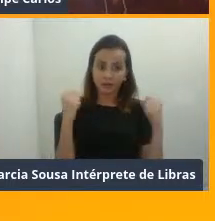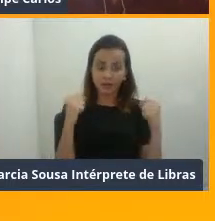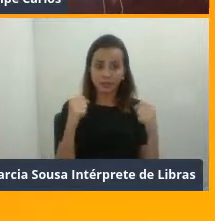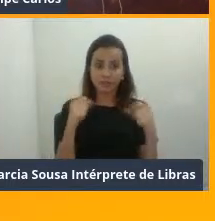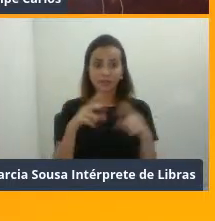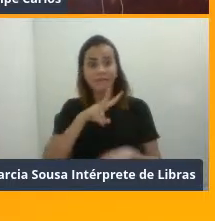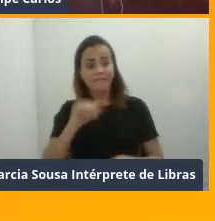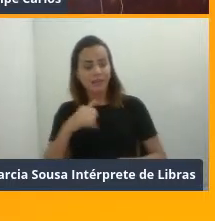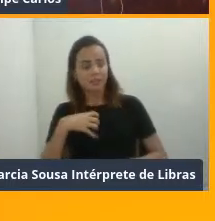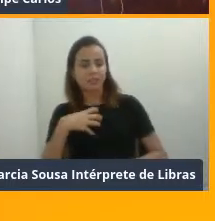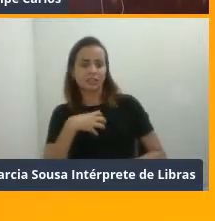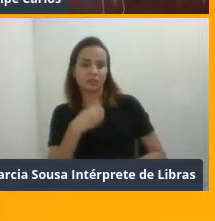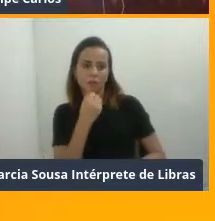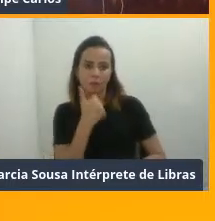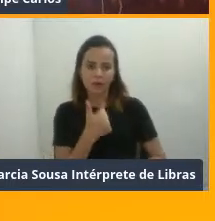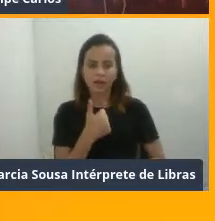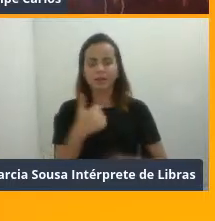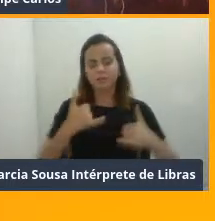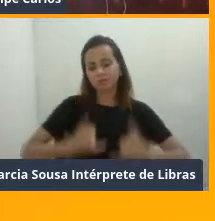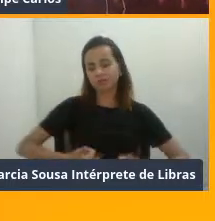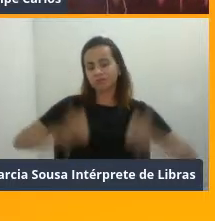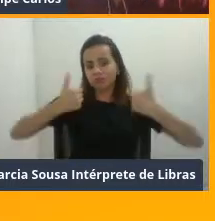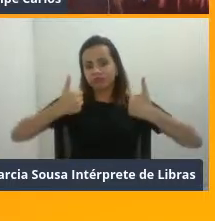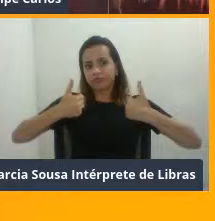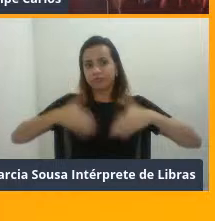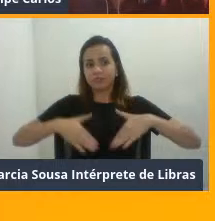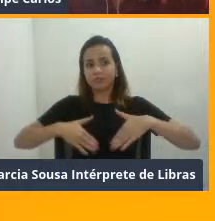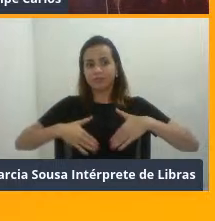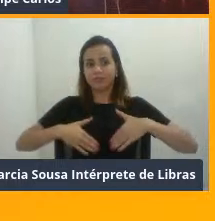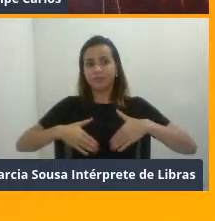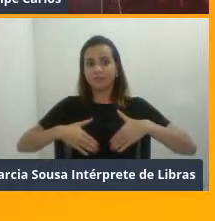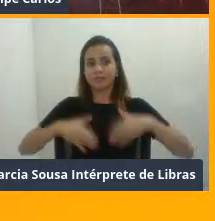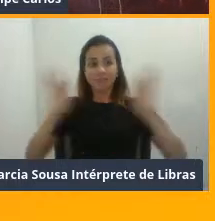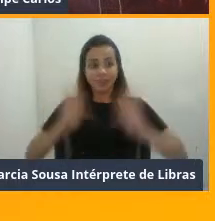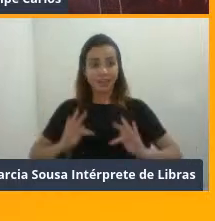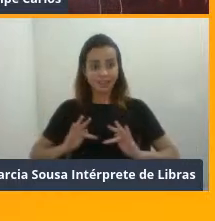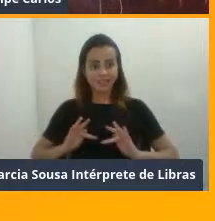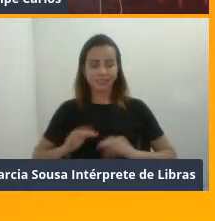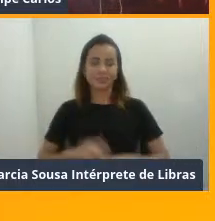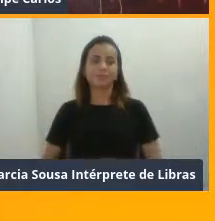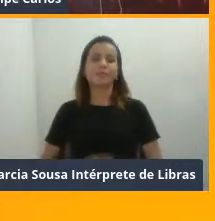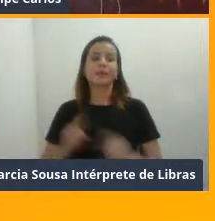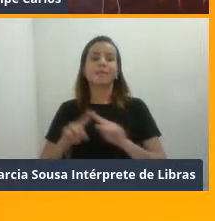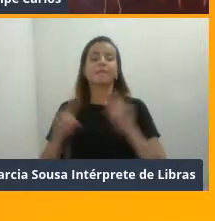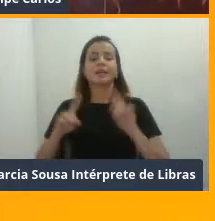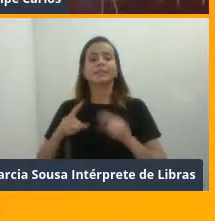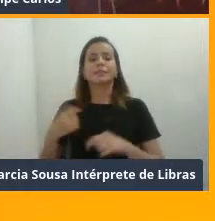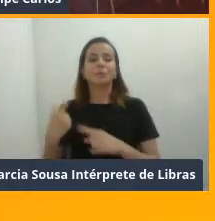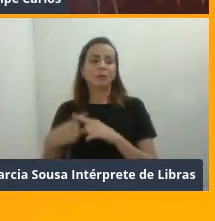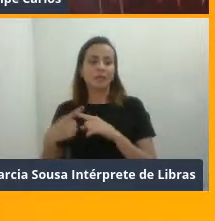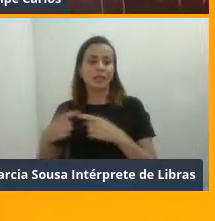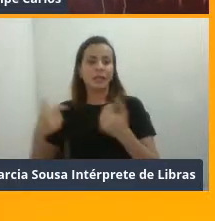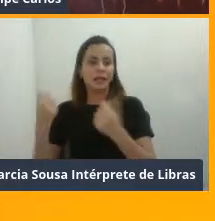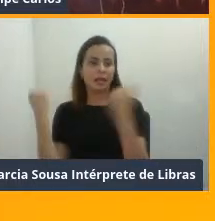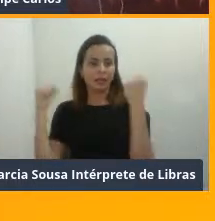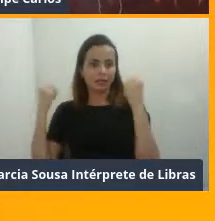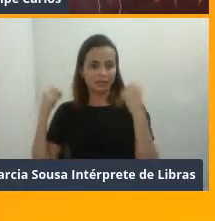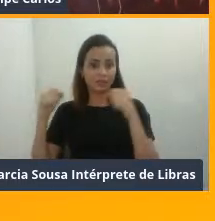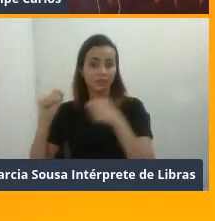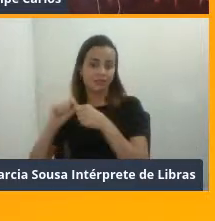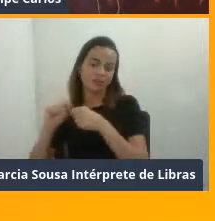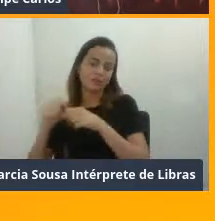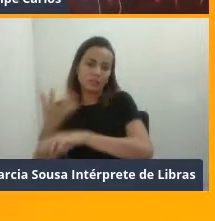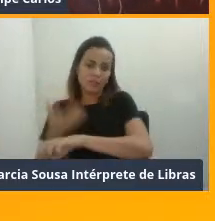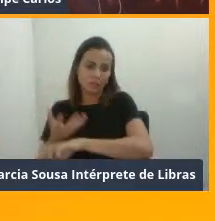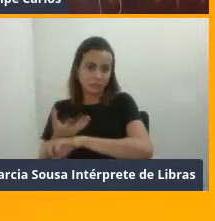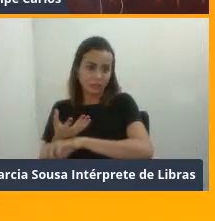bem, se você estiver animado, se você estiver feliz, se você não estiver de ressaca, certo? Se você treina por disciplina, disciplina não